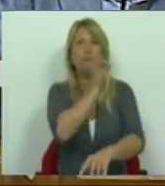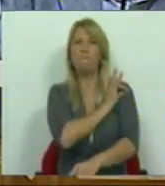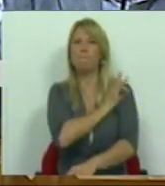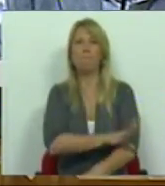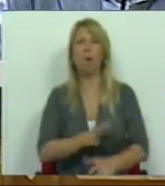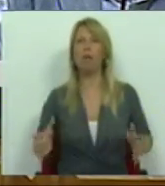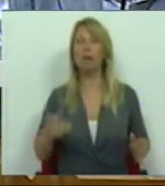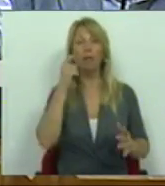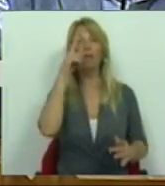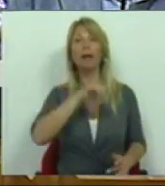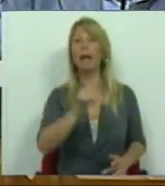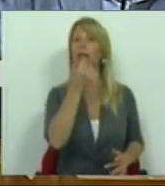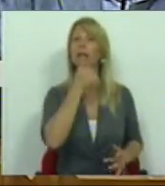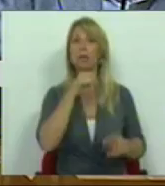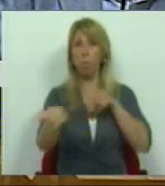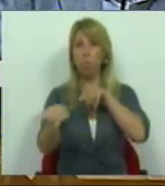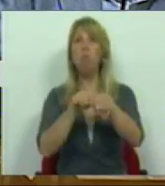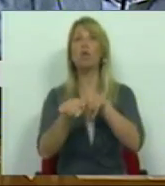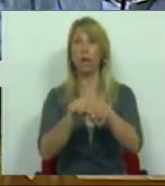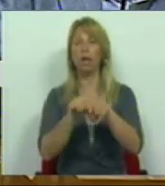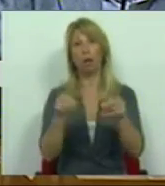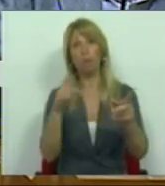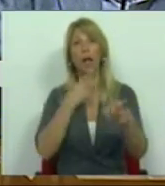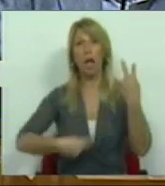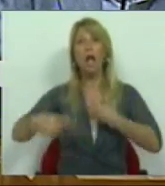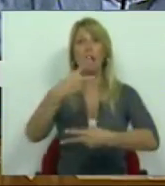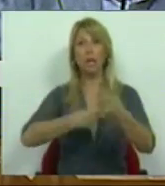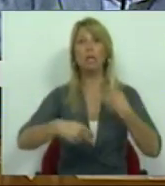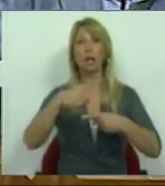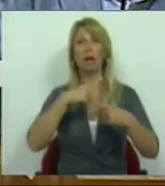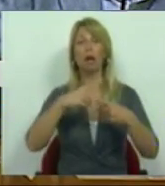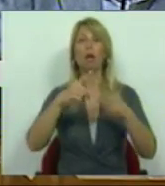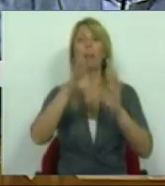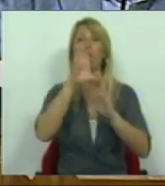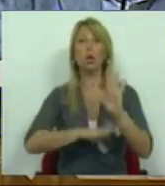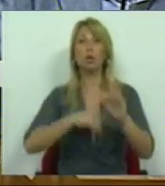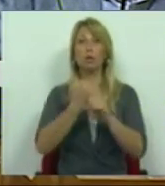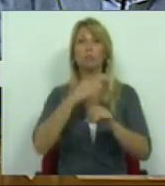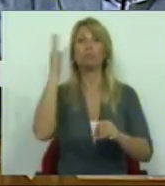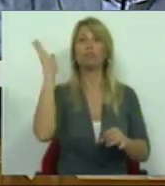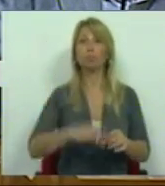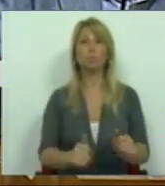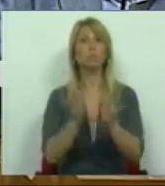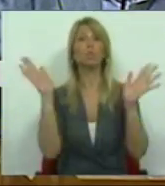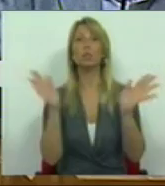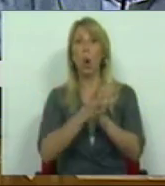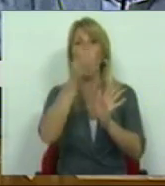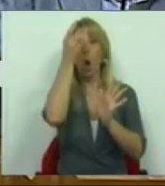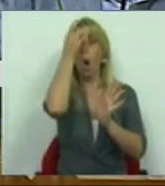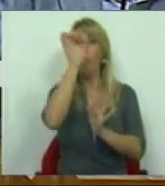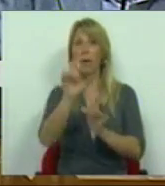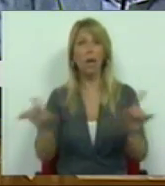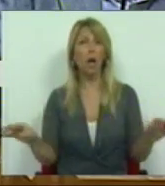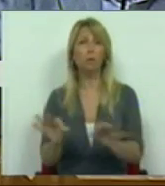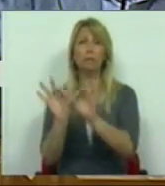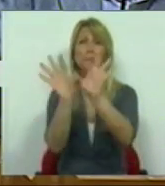políticos, que na crítica à precariedade todos comungam das mesmas opiniões,